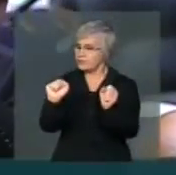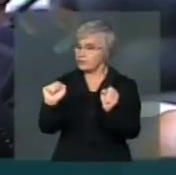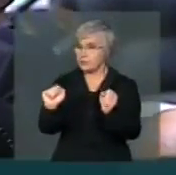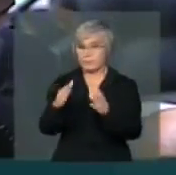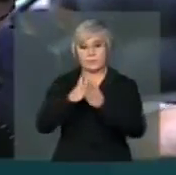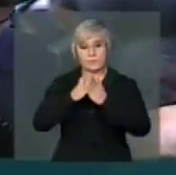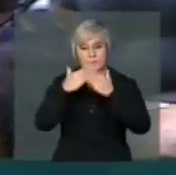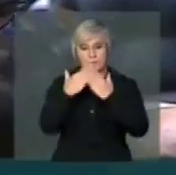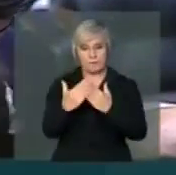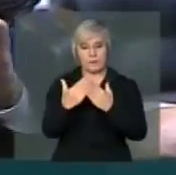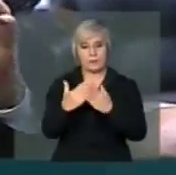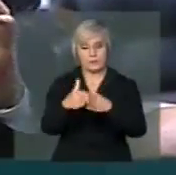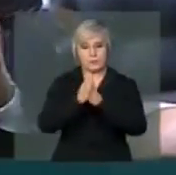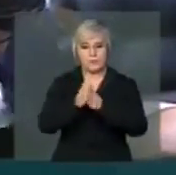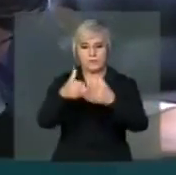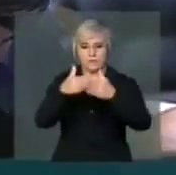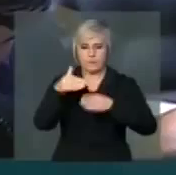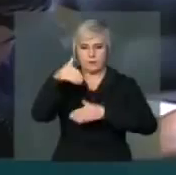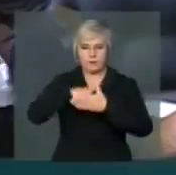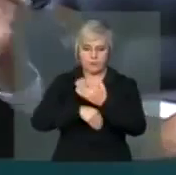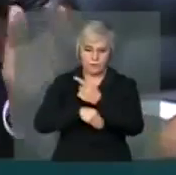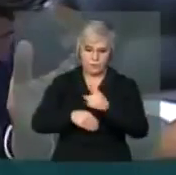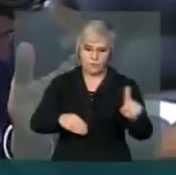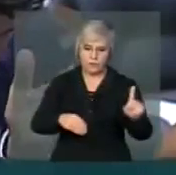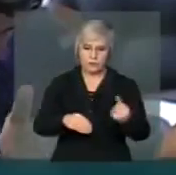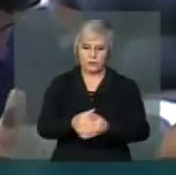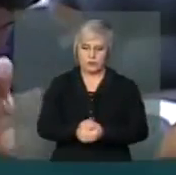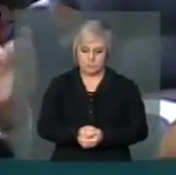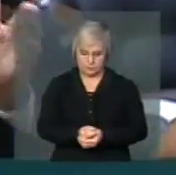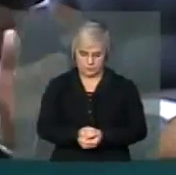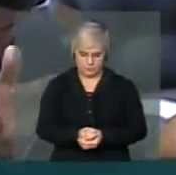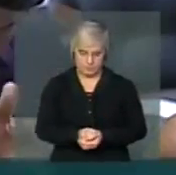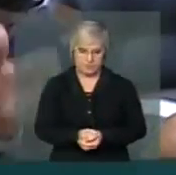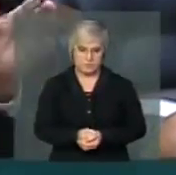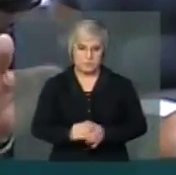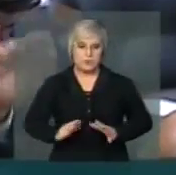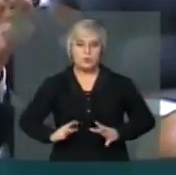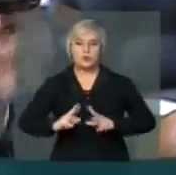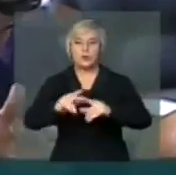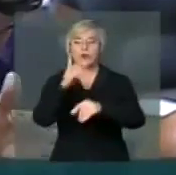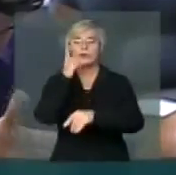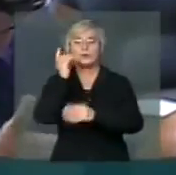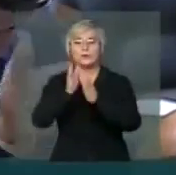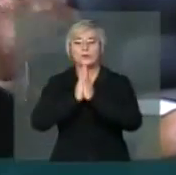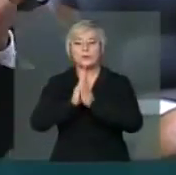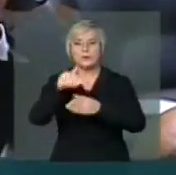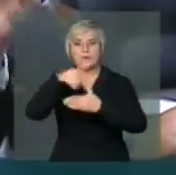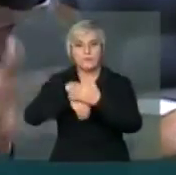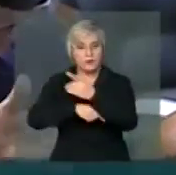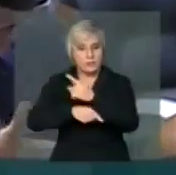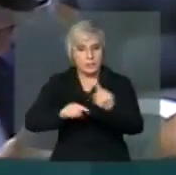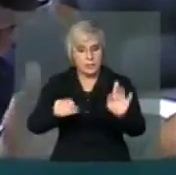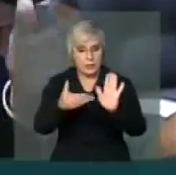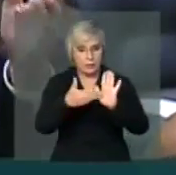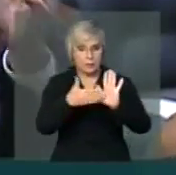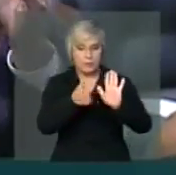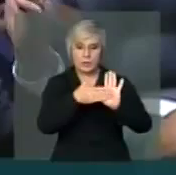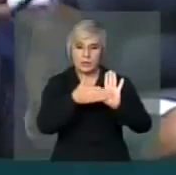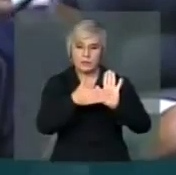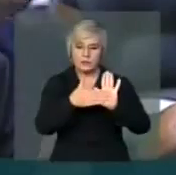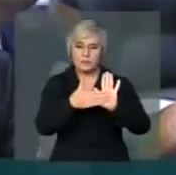Peço o voto... Não. Peço, senhor presidente, o voto não a todos os deputados, porque essa proposta,